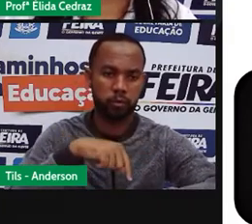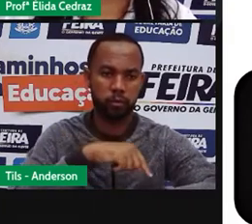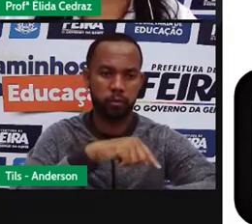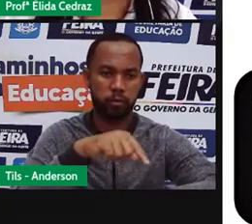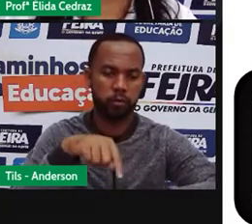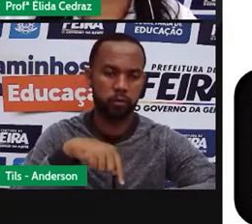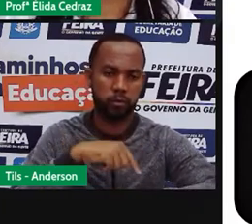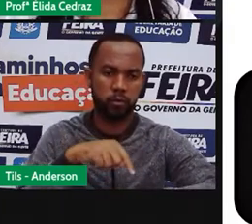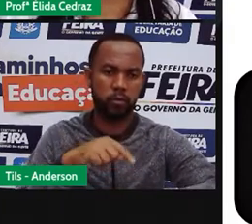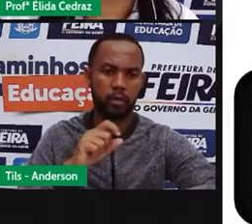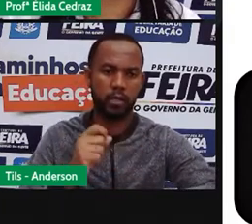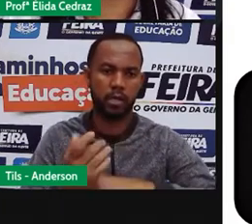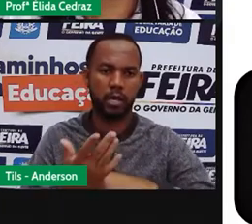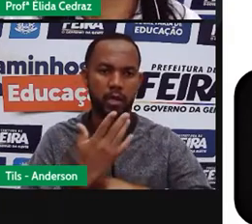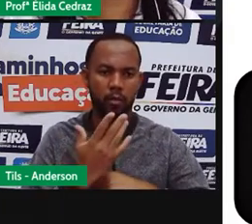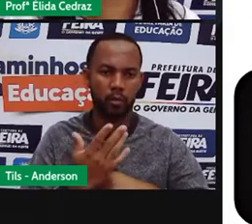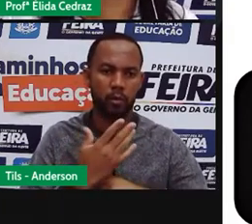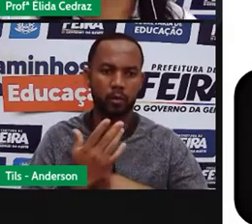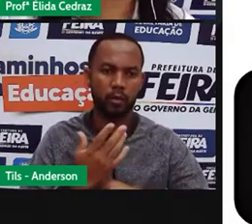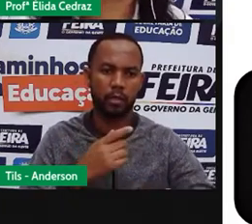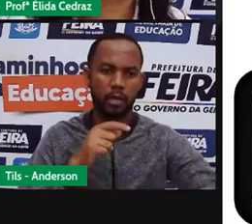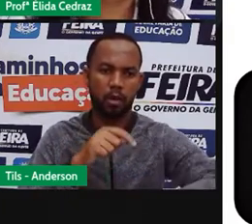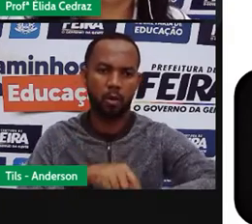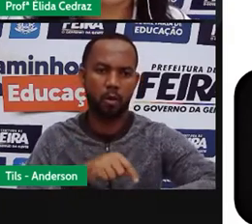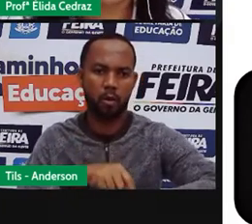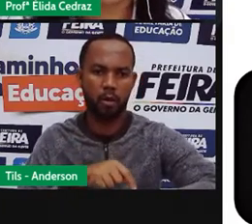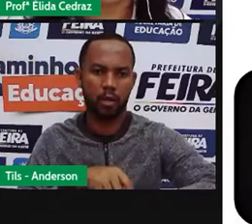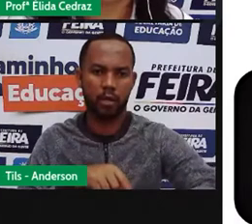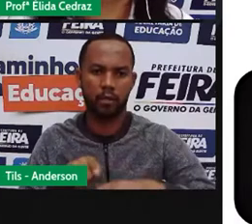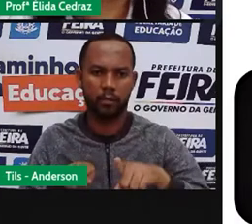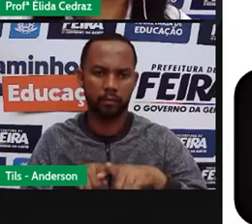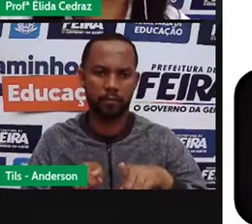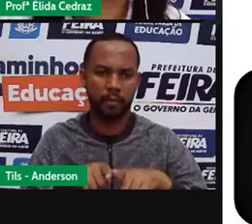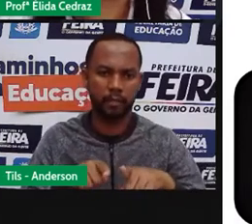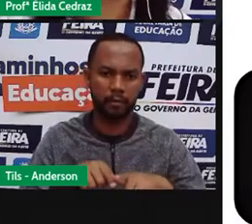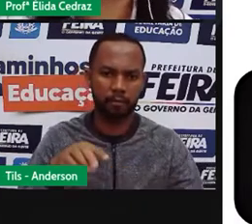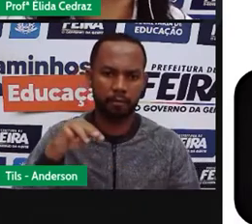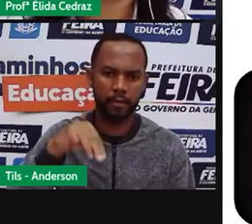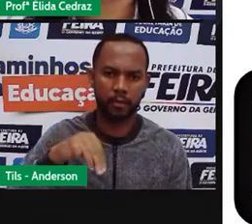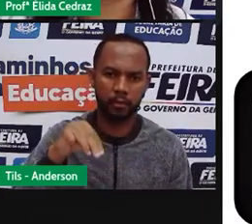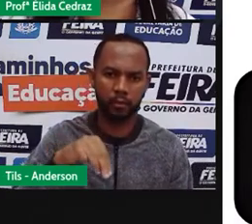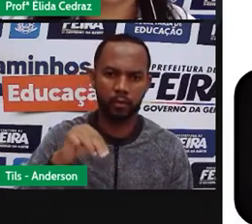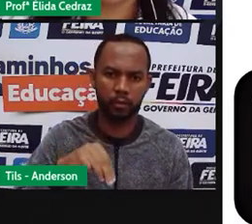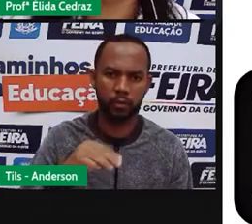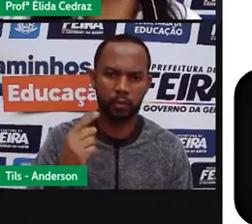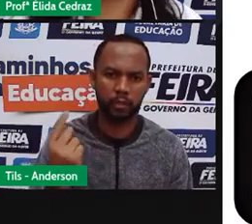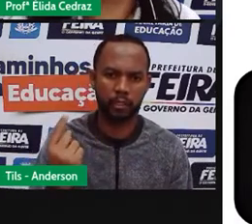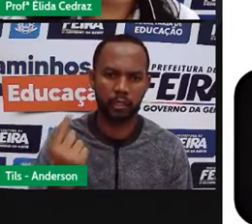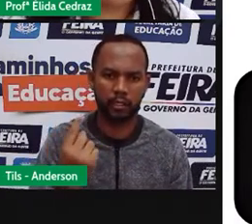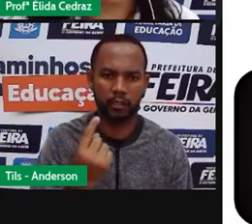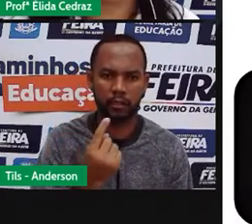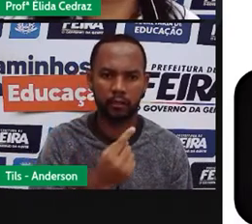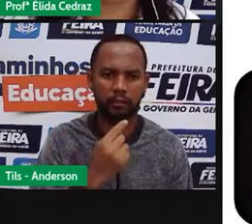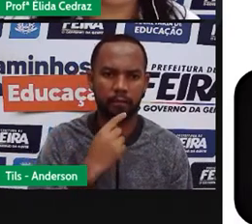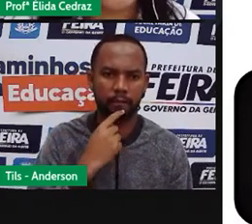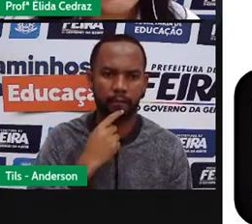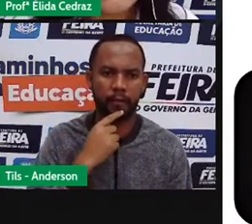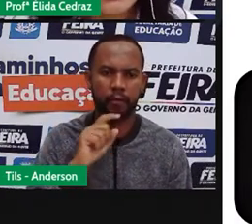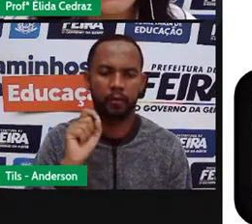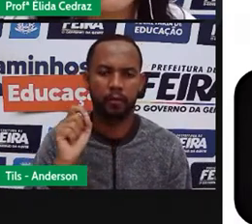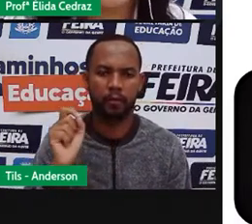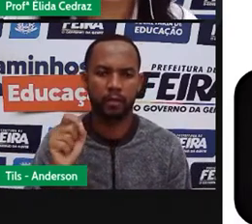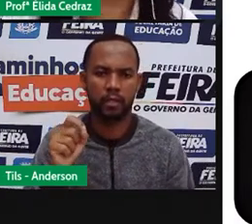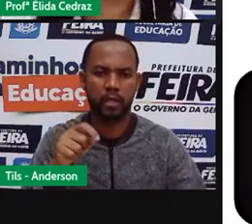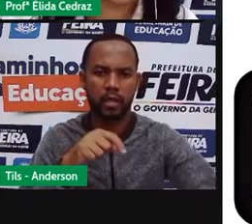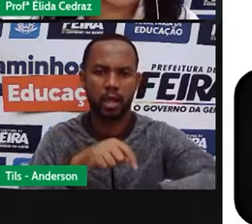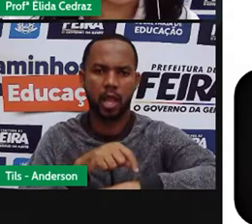nos orientar em relação à hora e o minuto, que são as unidades de tempo marcadas nos